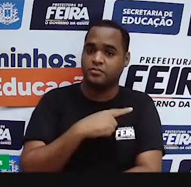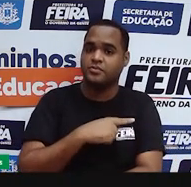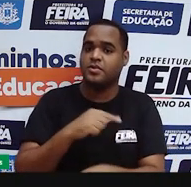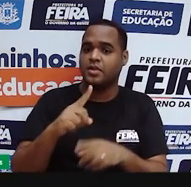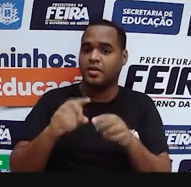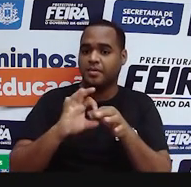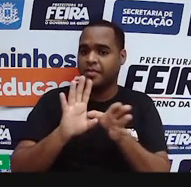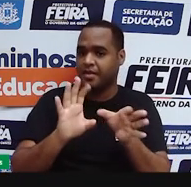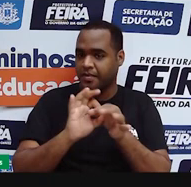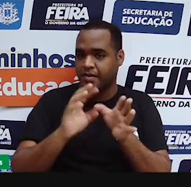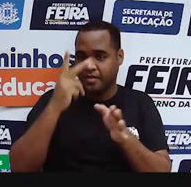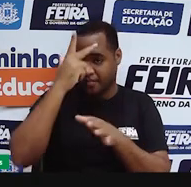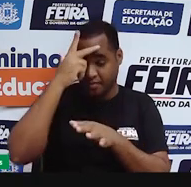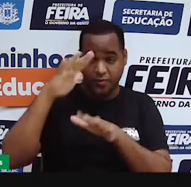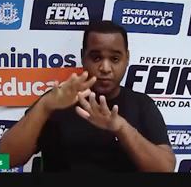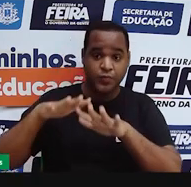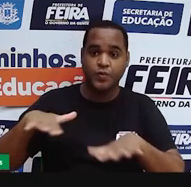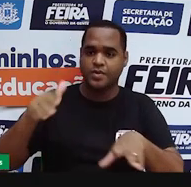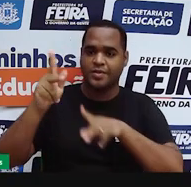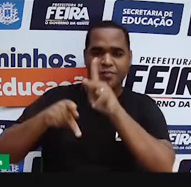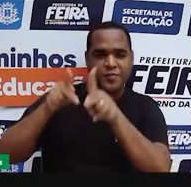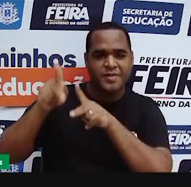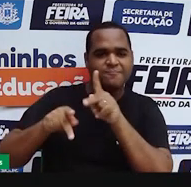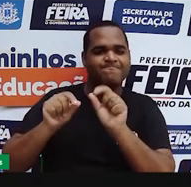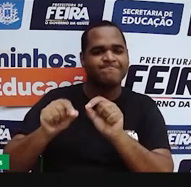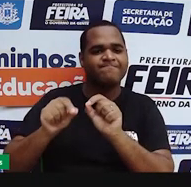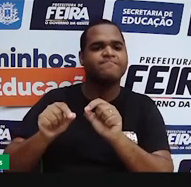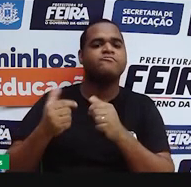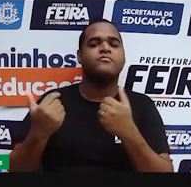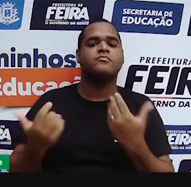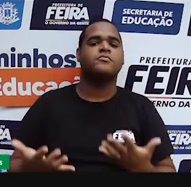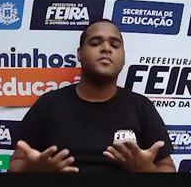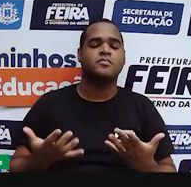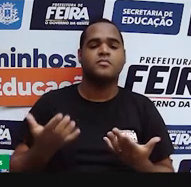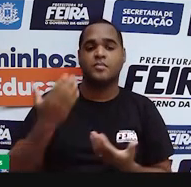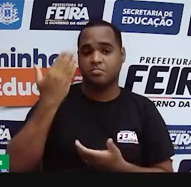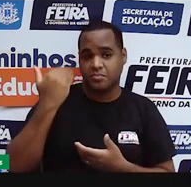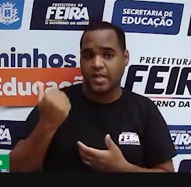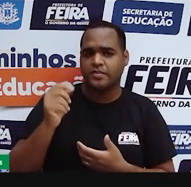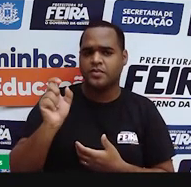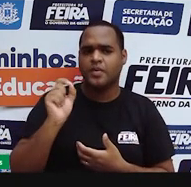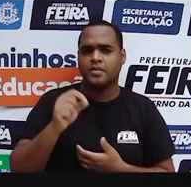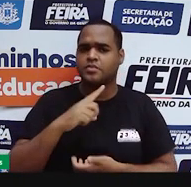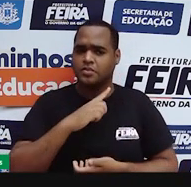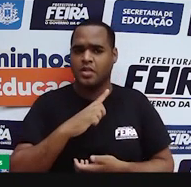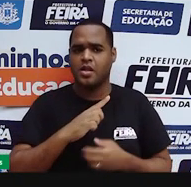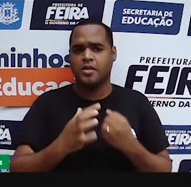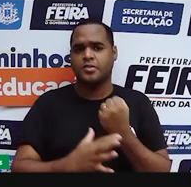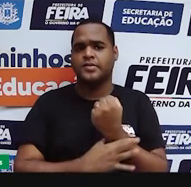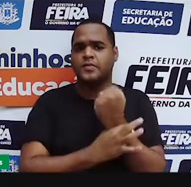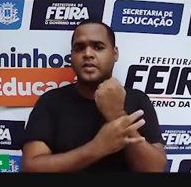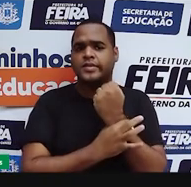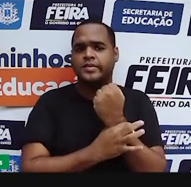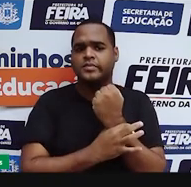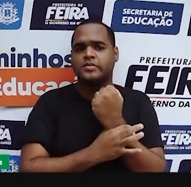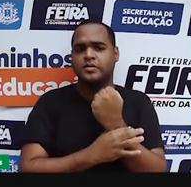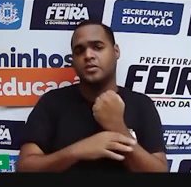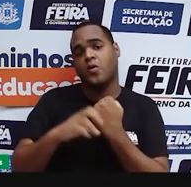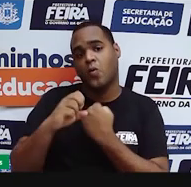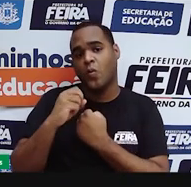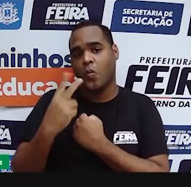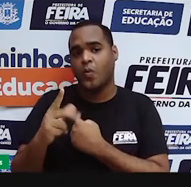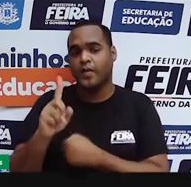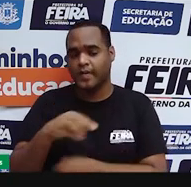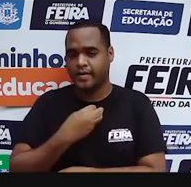essa vacina só é liberada para a população justamente quando se tem a segurança ali e a eficácia